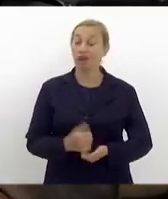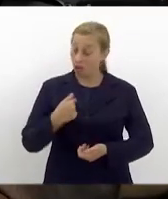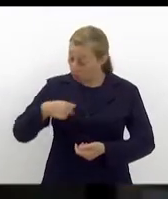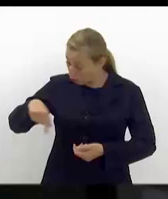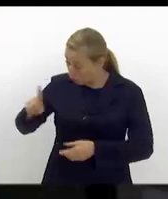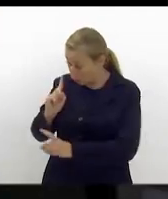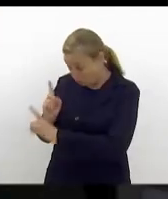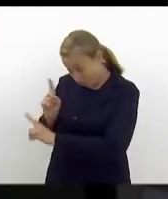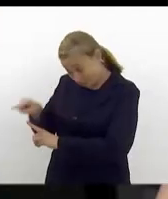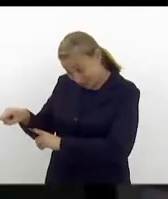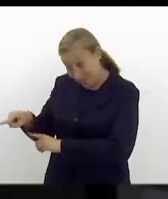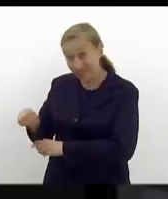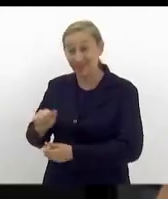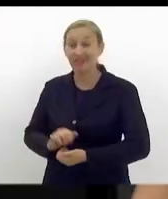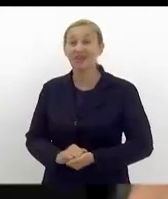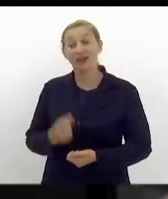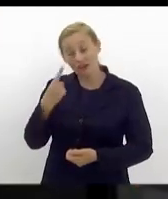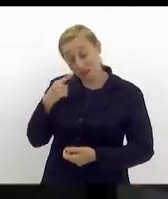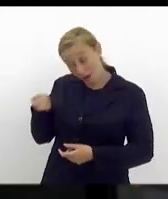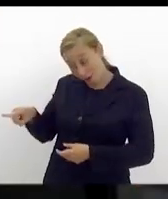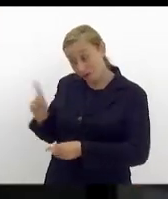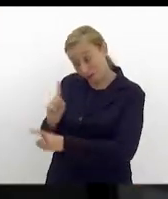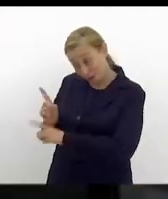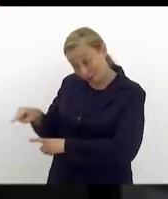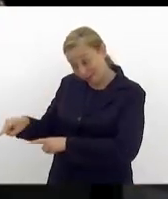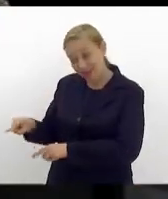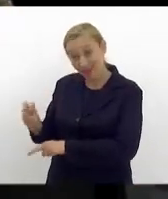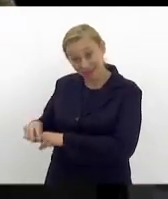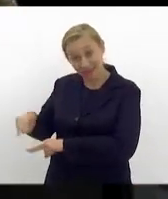aí. Fica aí, Verônica.